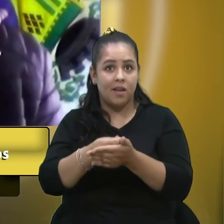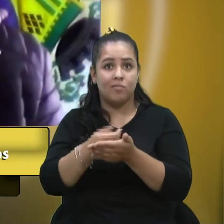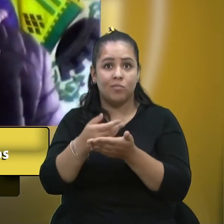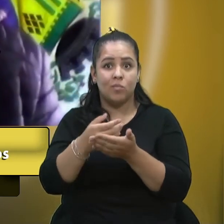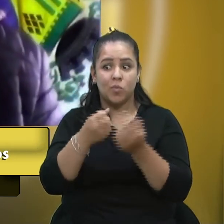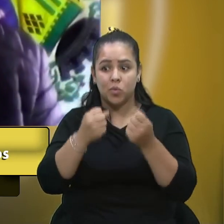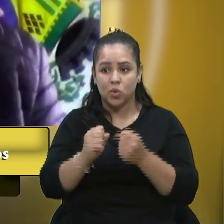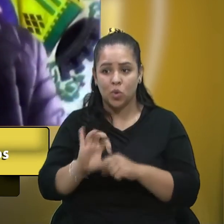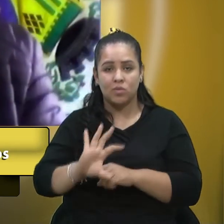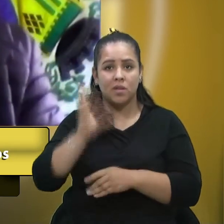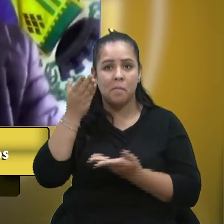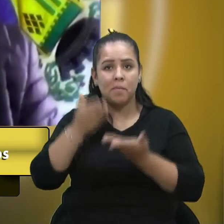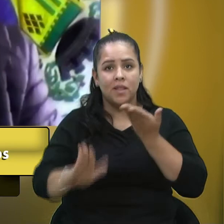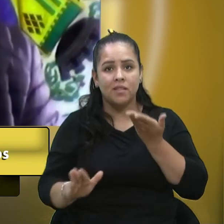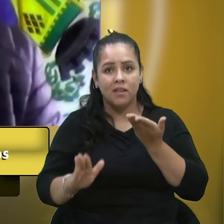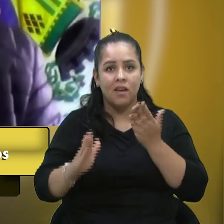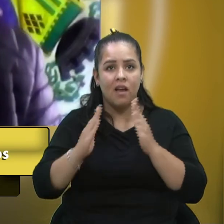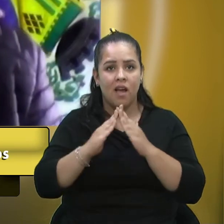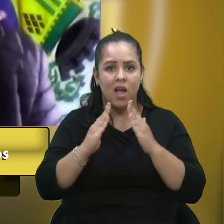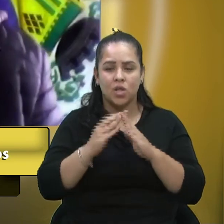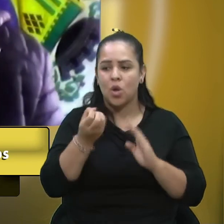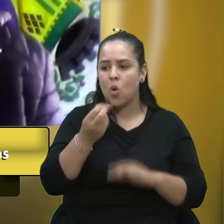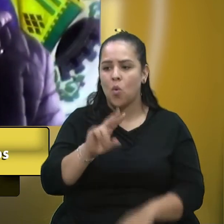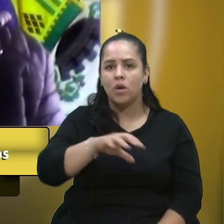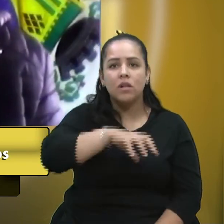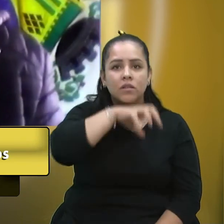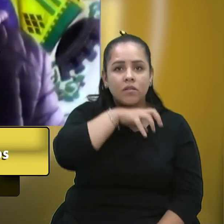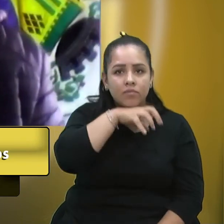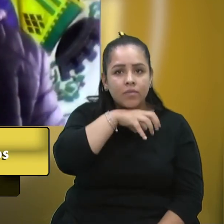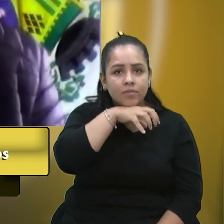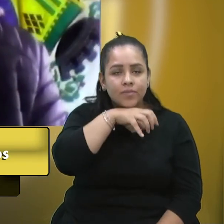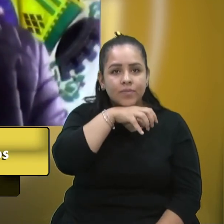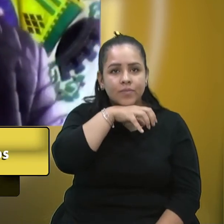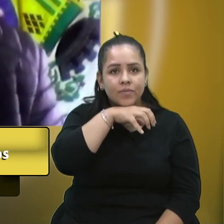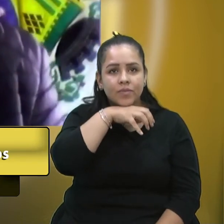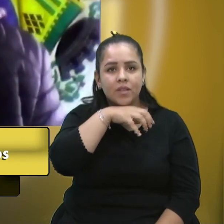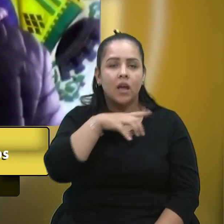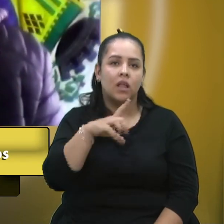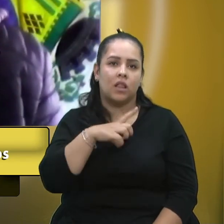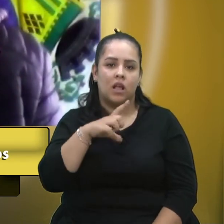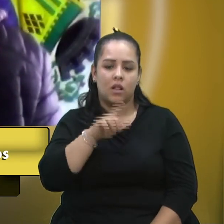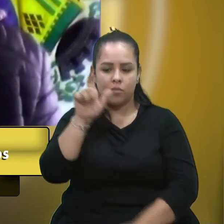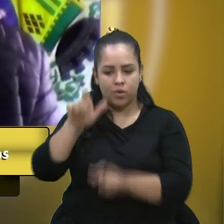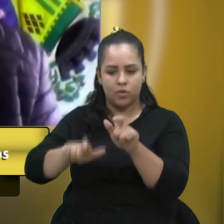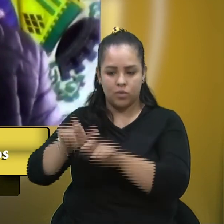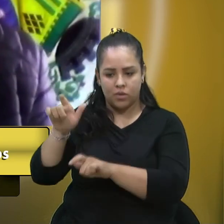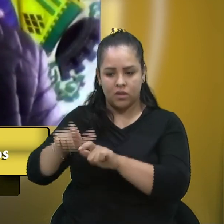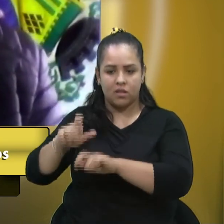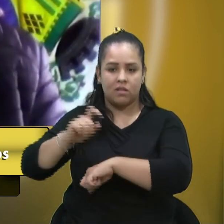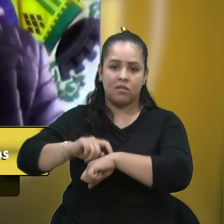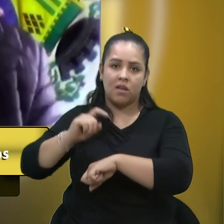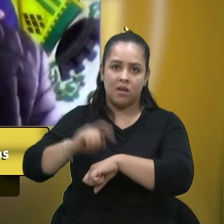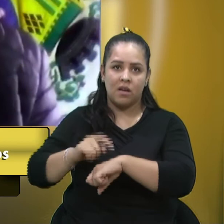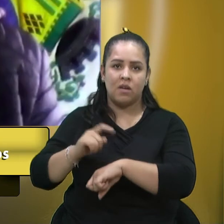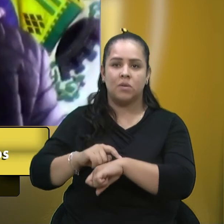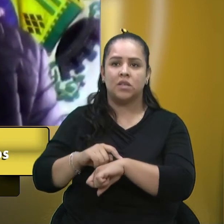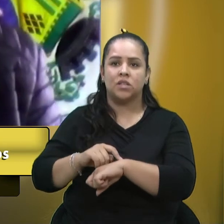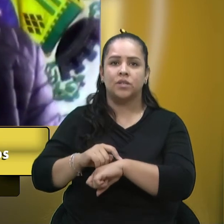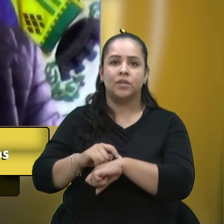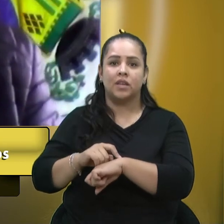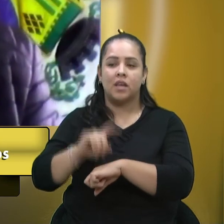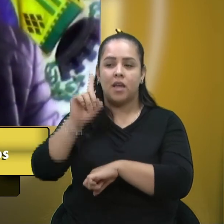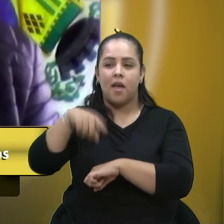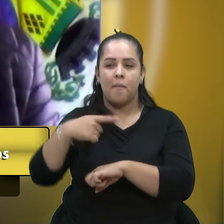moradia ou o seu lote. E isso, então, trouxe aquelas pessoas, naquele momento, uma situação de segurança,